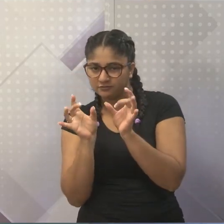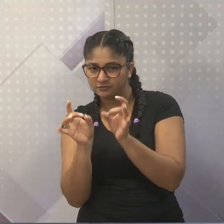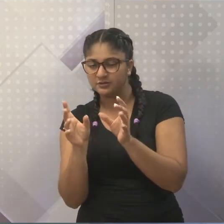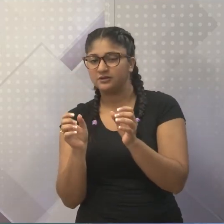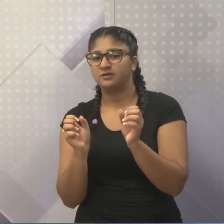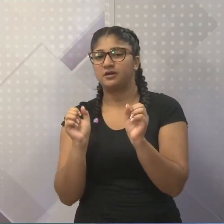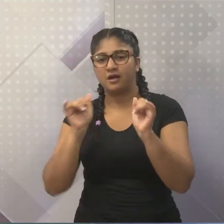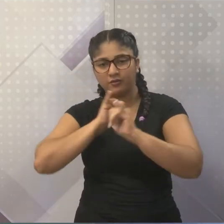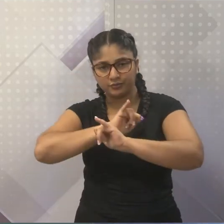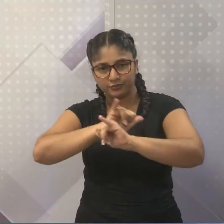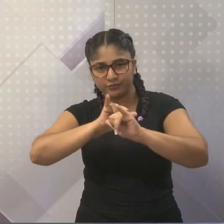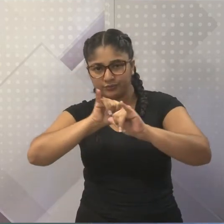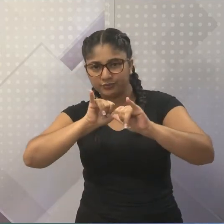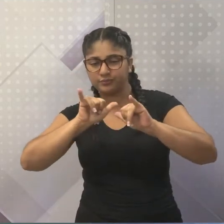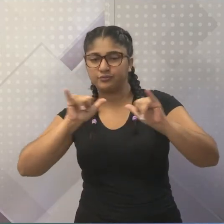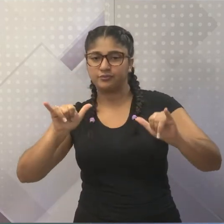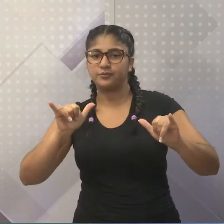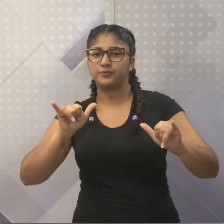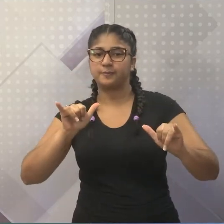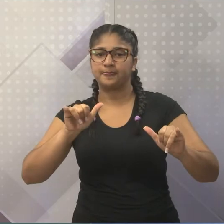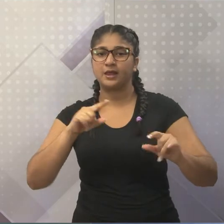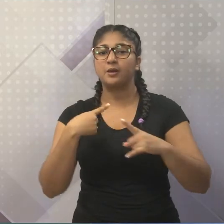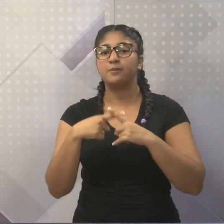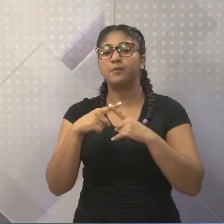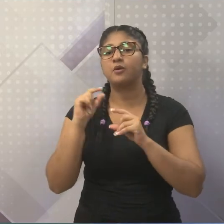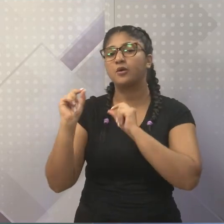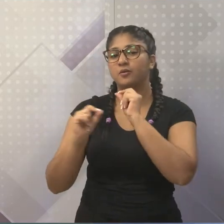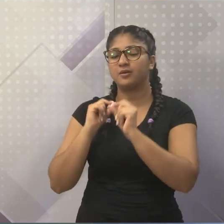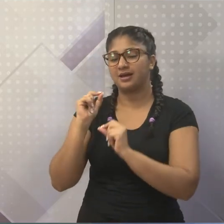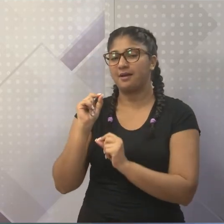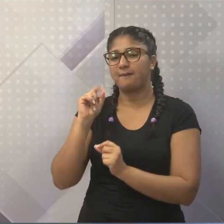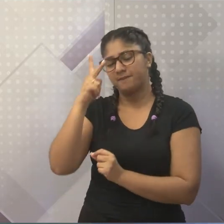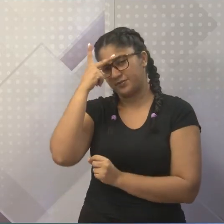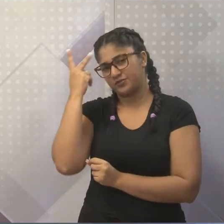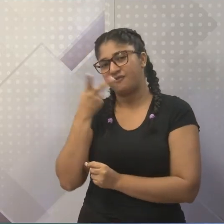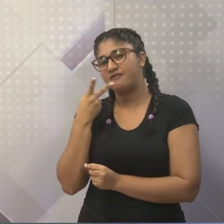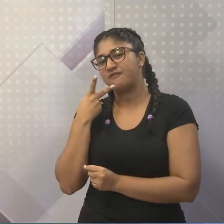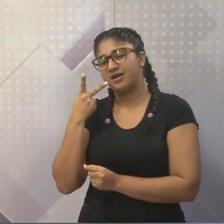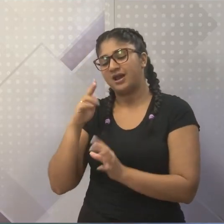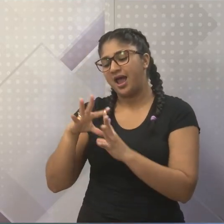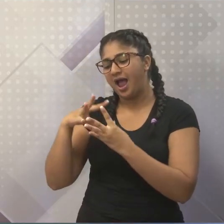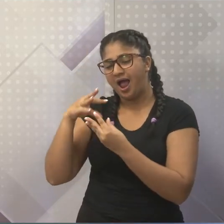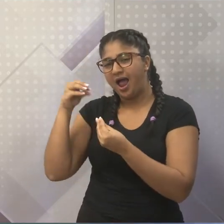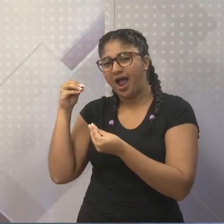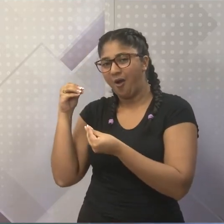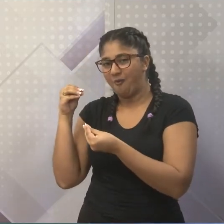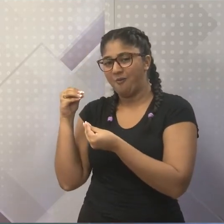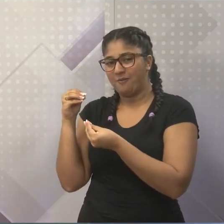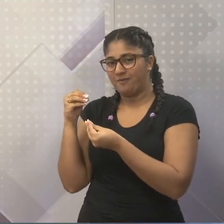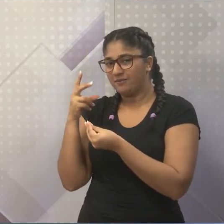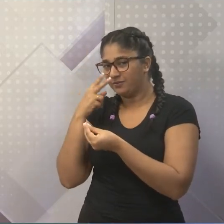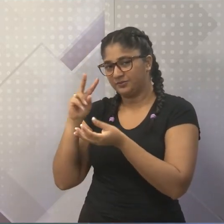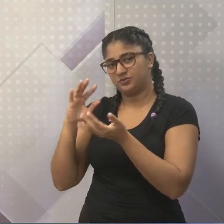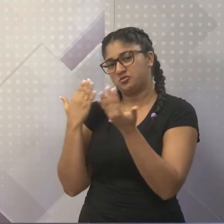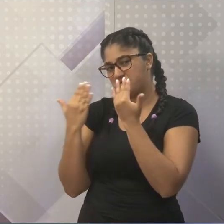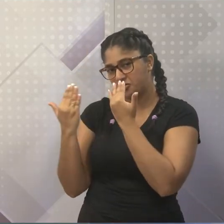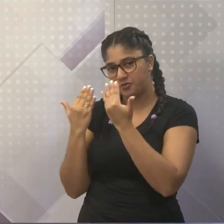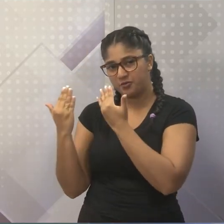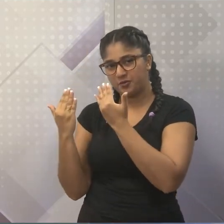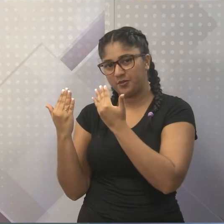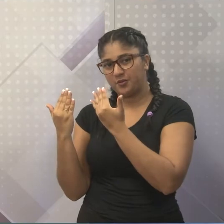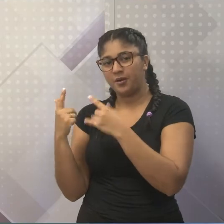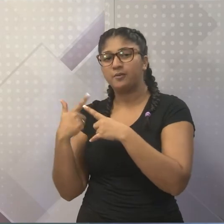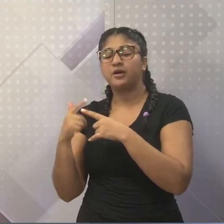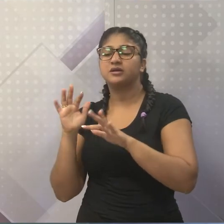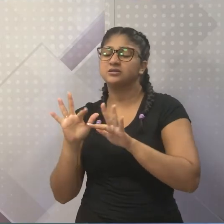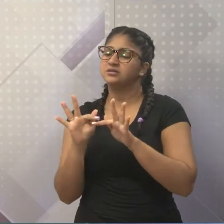E muita gente diz assim, a propaganda é a alma do negócio. Por quê? Porque através dela, desse gênero textual, às vezes é simples, às vezes é um